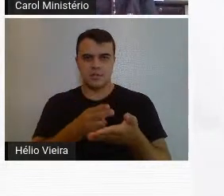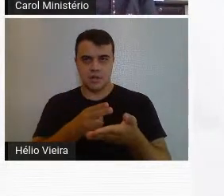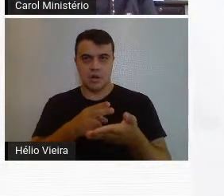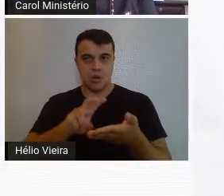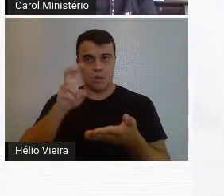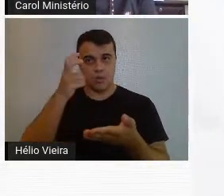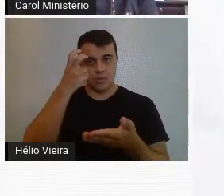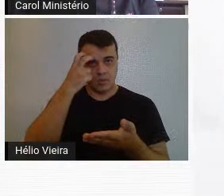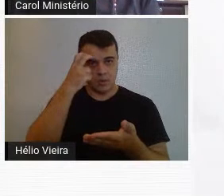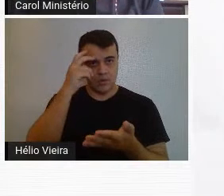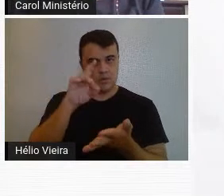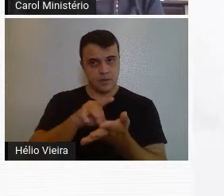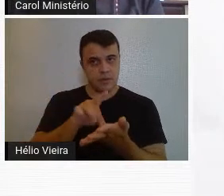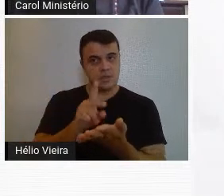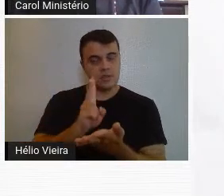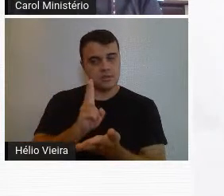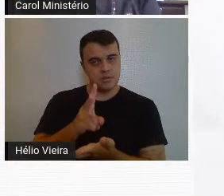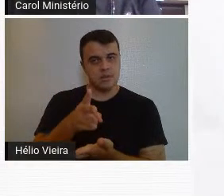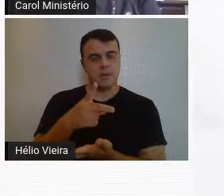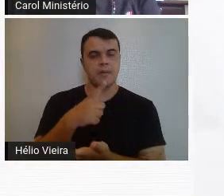cultural, enfim, estava